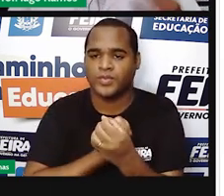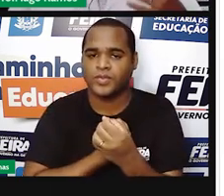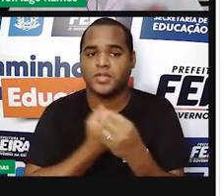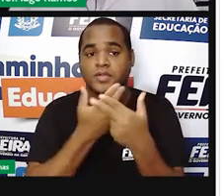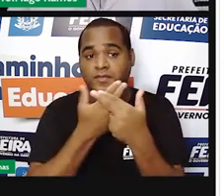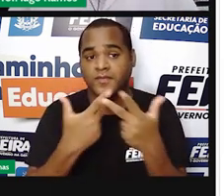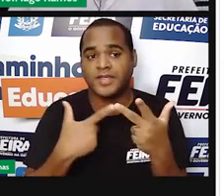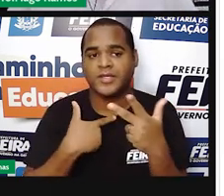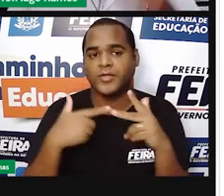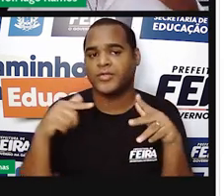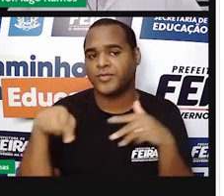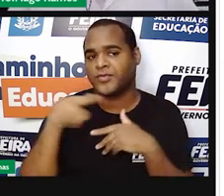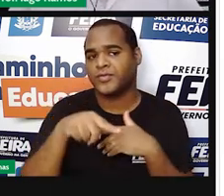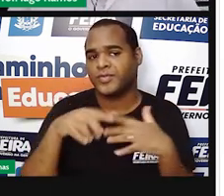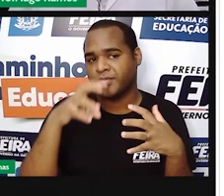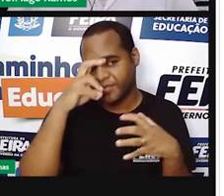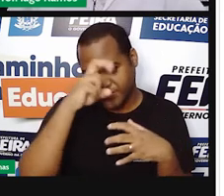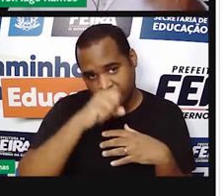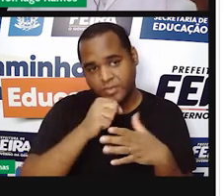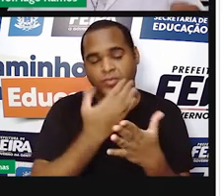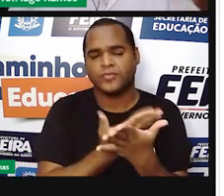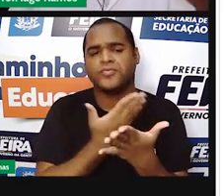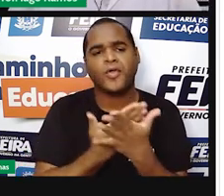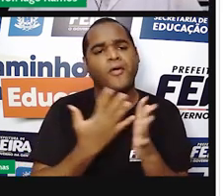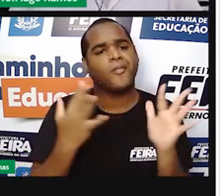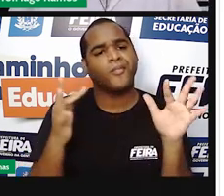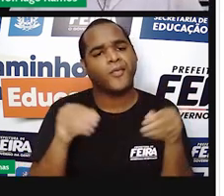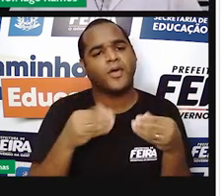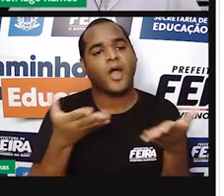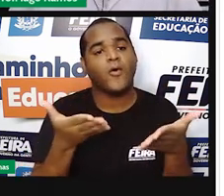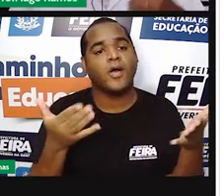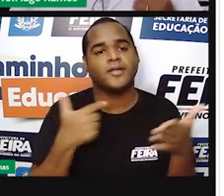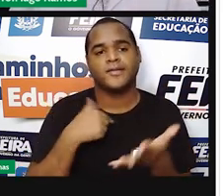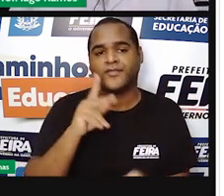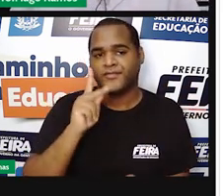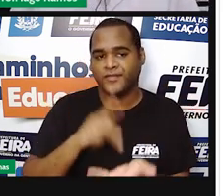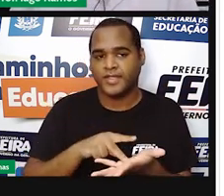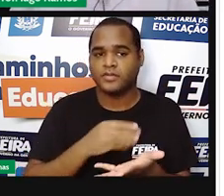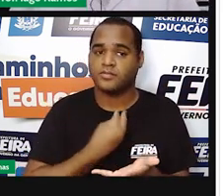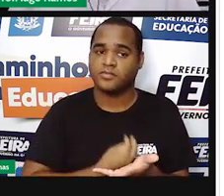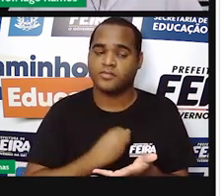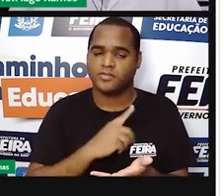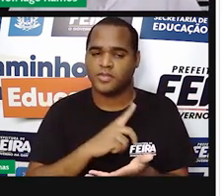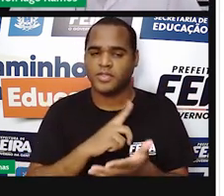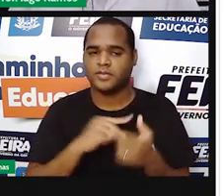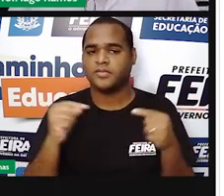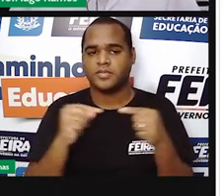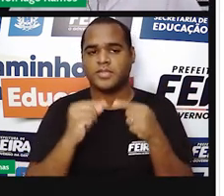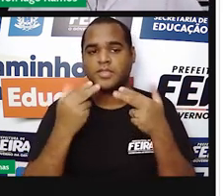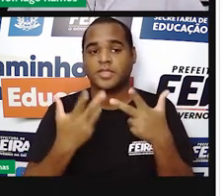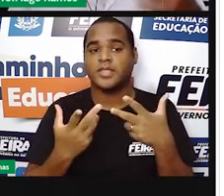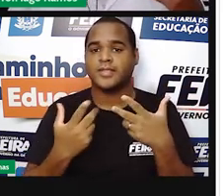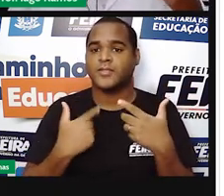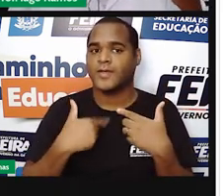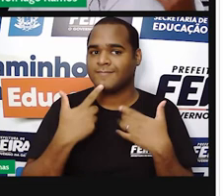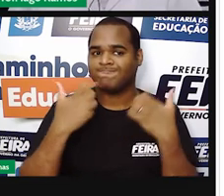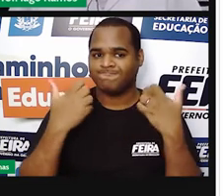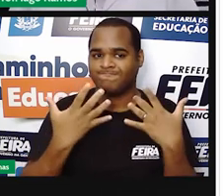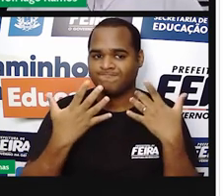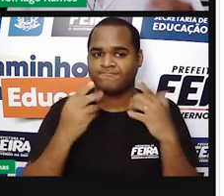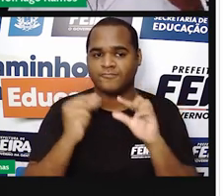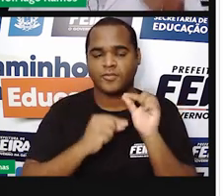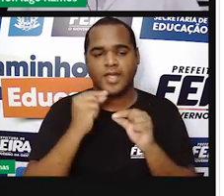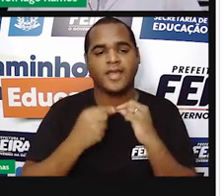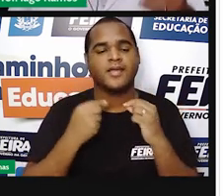estudou até aqui no nono ano são números reais e esses números, volto a dizer, eles